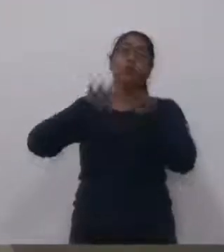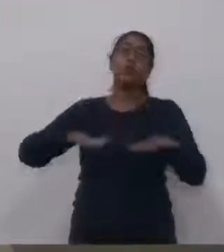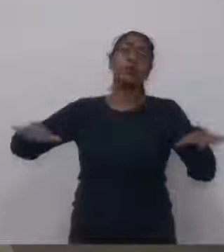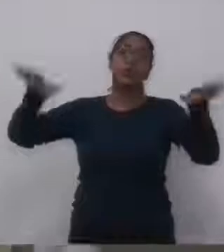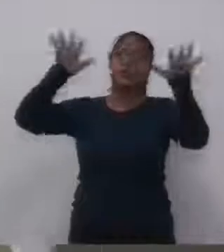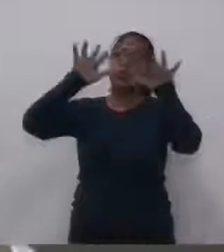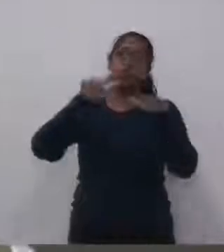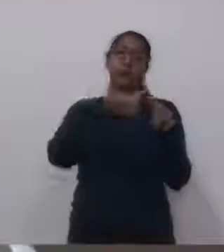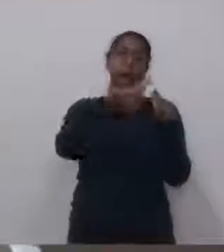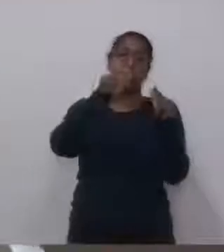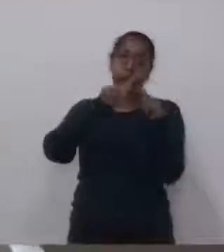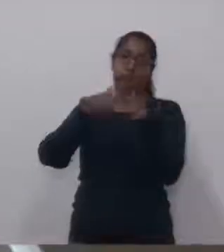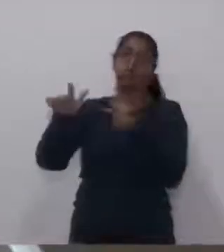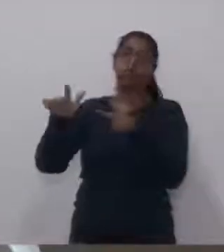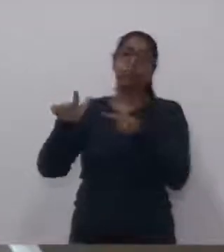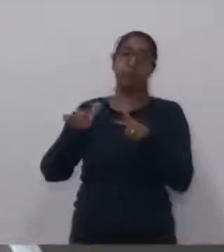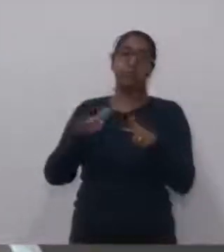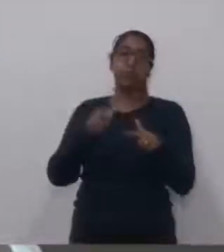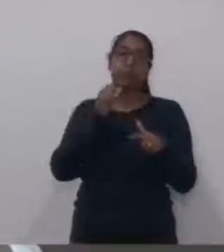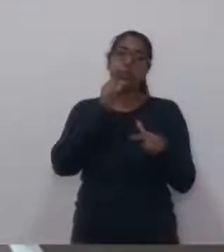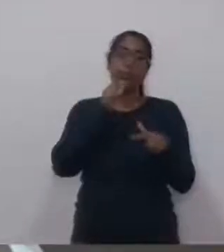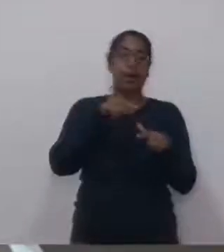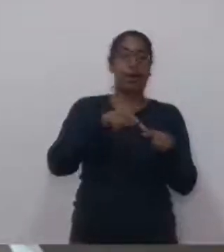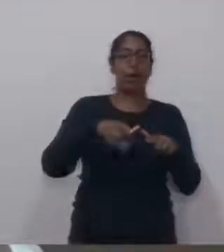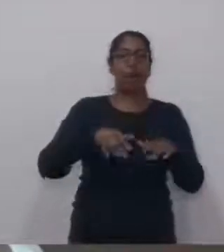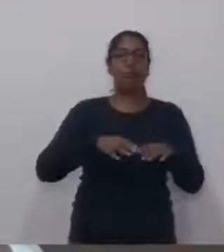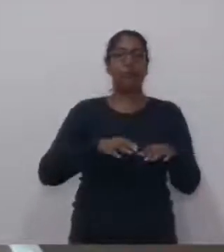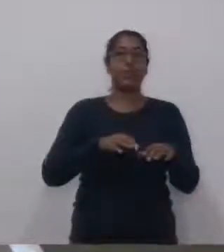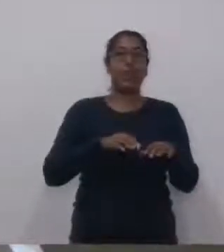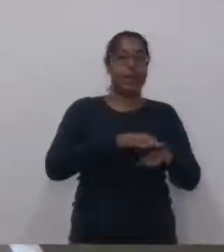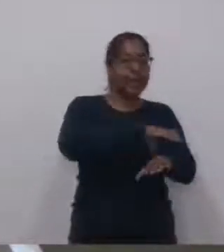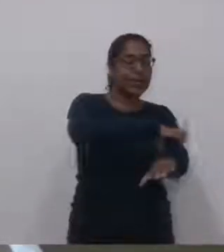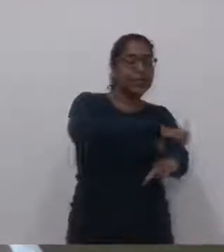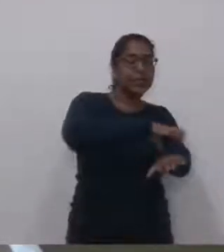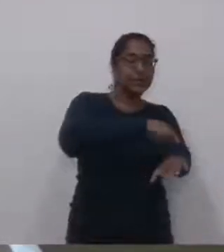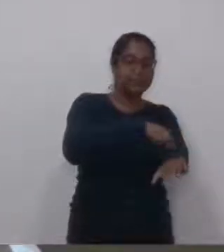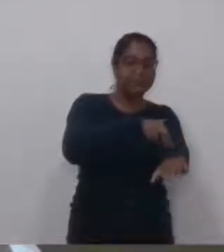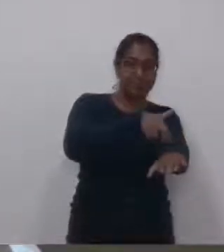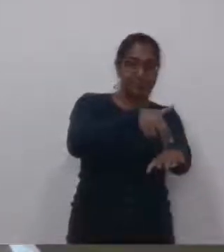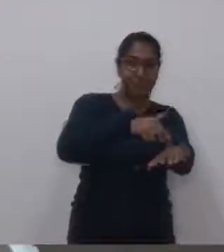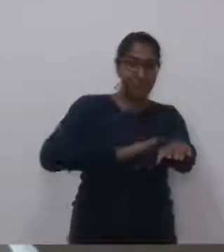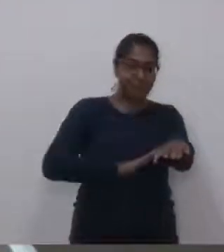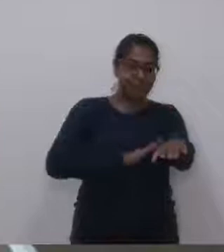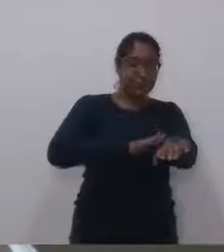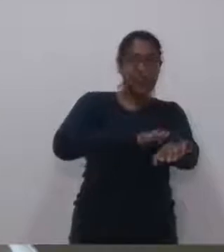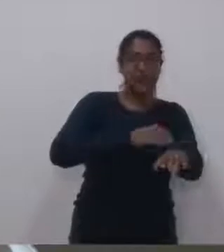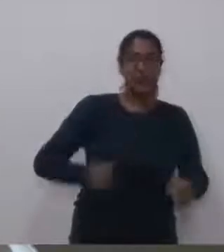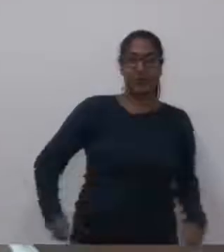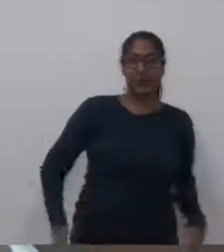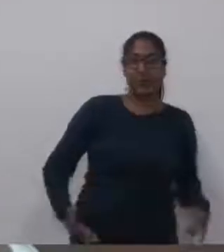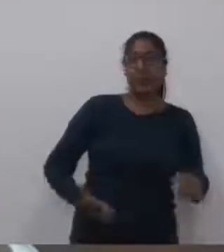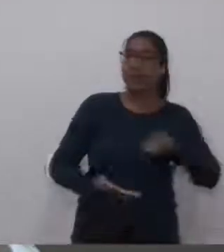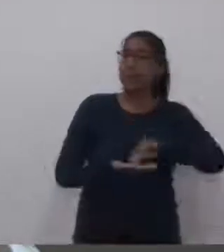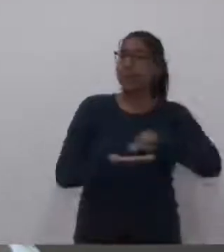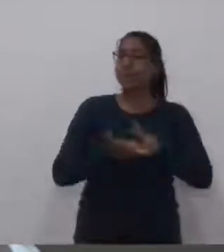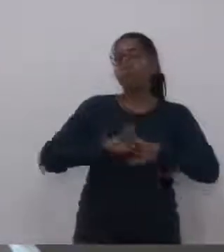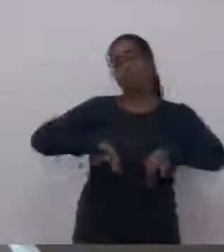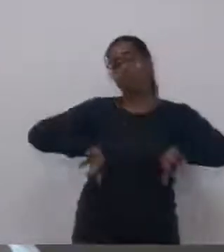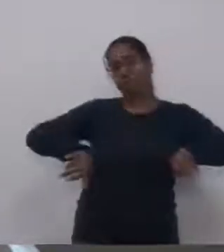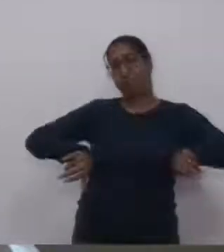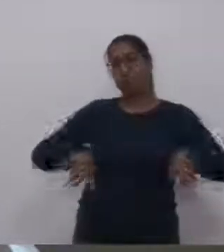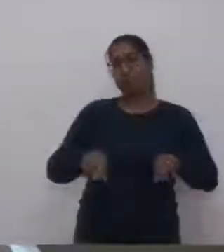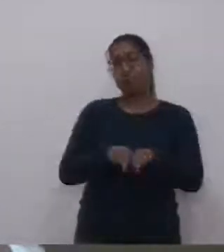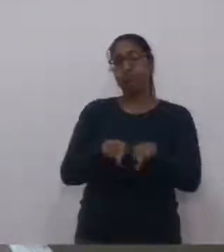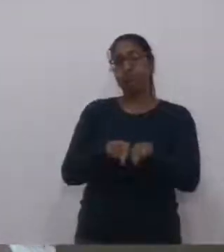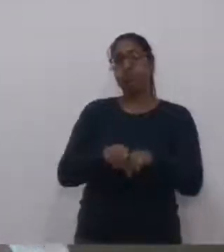calçadas, mas não é diferente daqui. Mas é algo que tem que ser cobrado sempre, acho que a gente já teve avanço em relação ao era no passado, em relação à